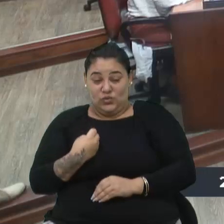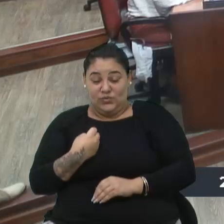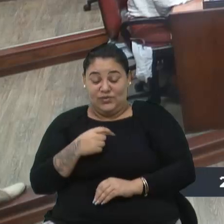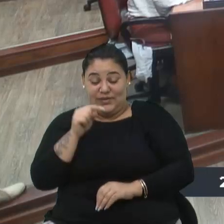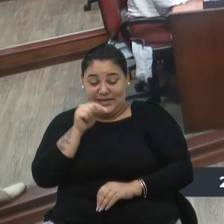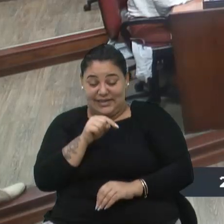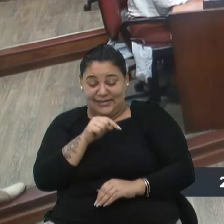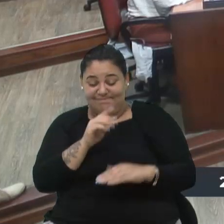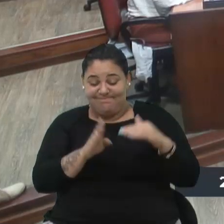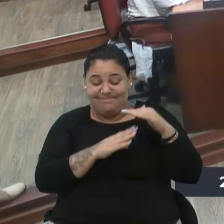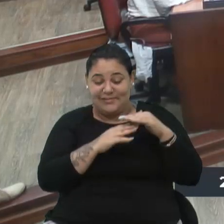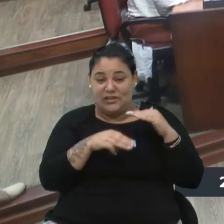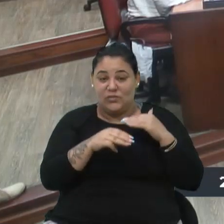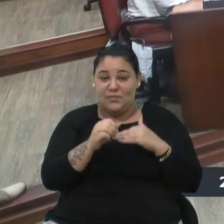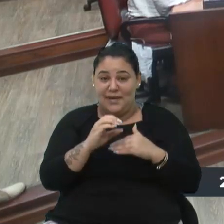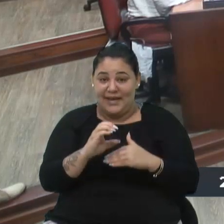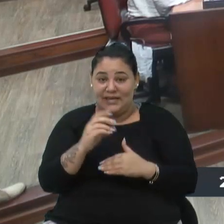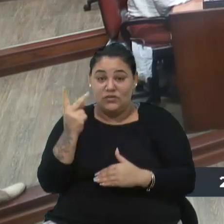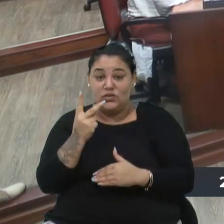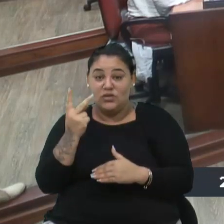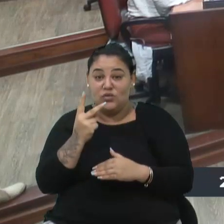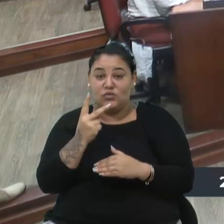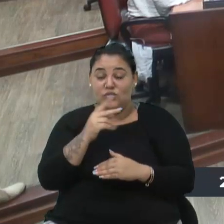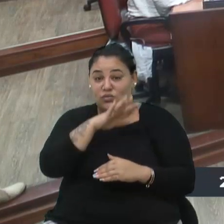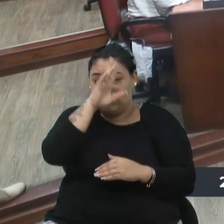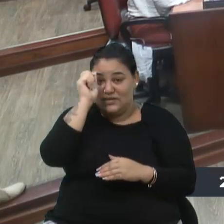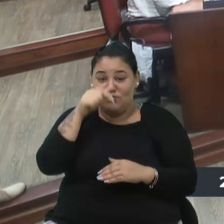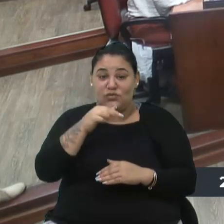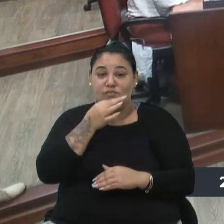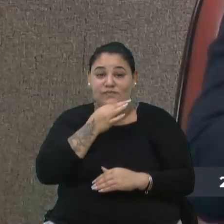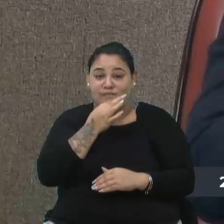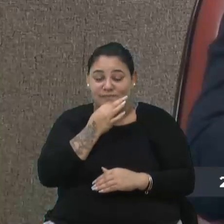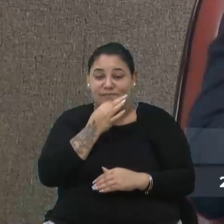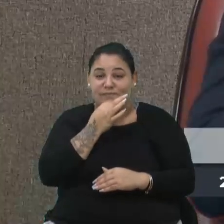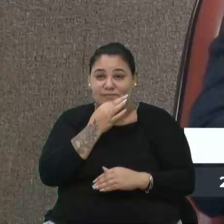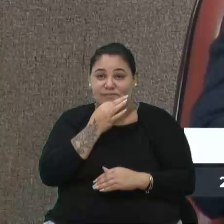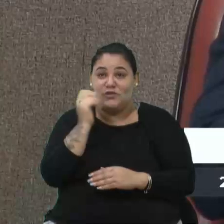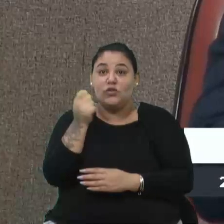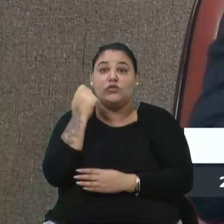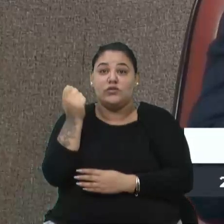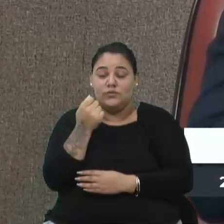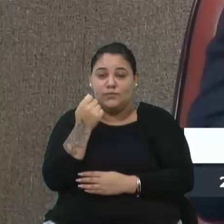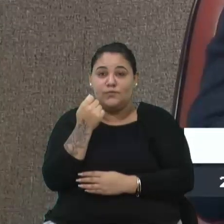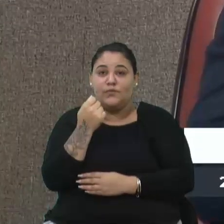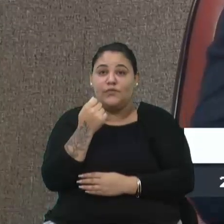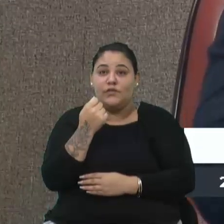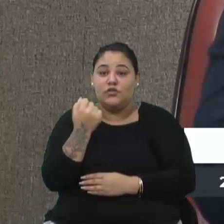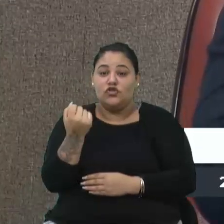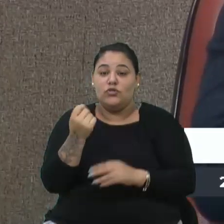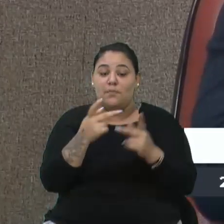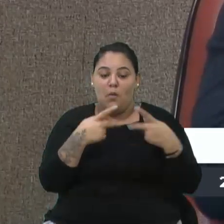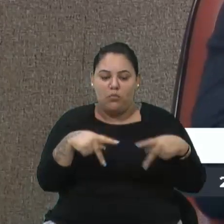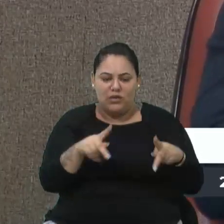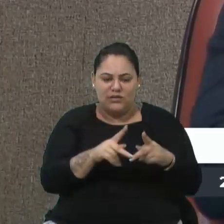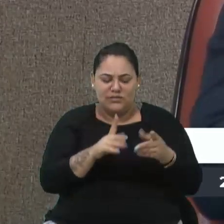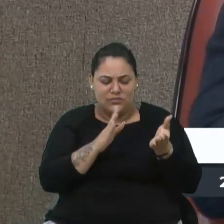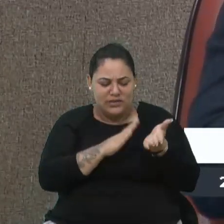do teto Mac, Caxias, segundo o município do Rio Grande do Sul, de importância em tamanho de população, receber